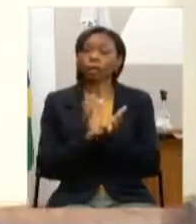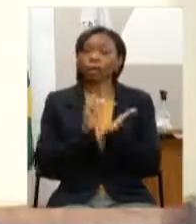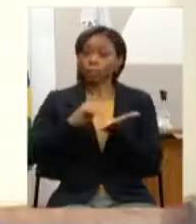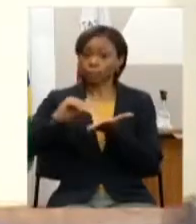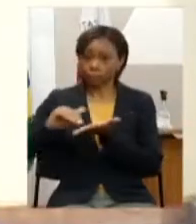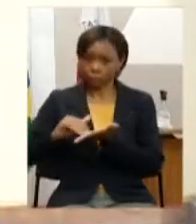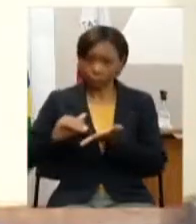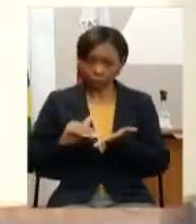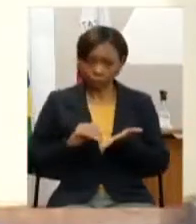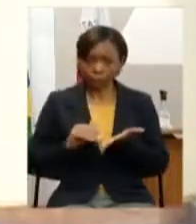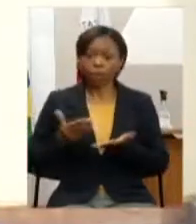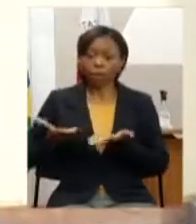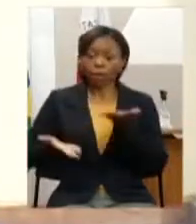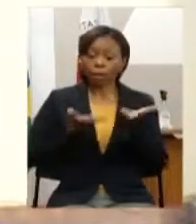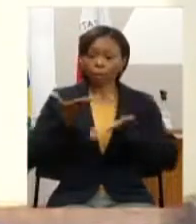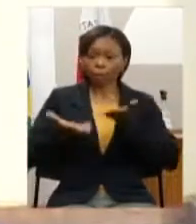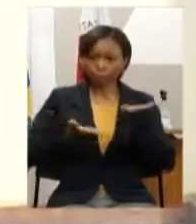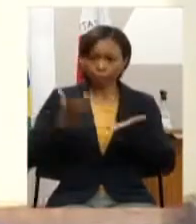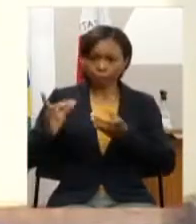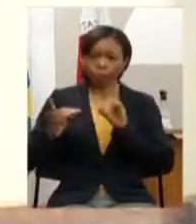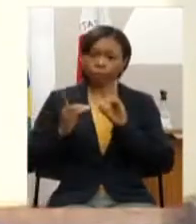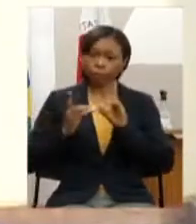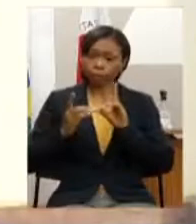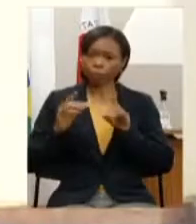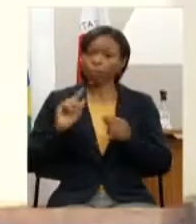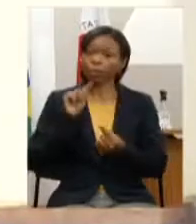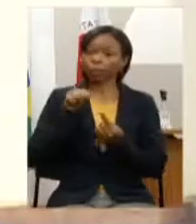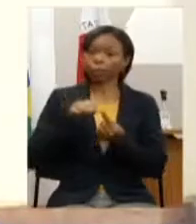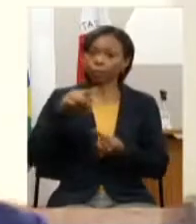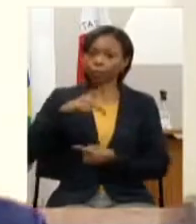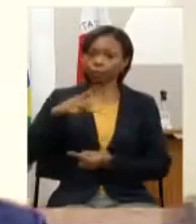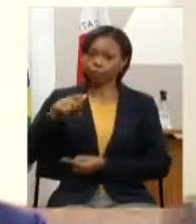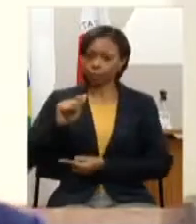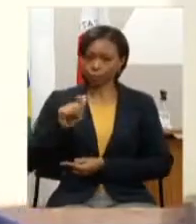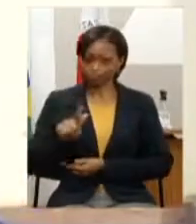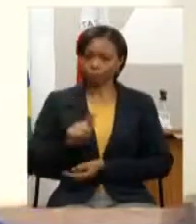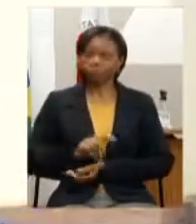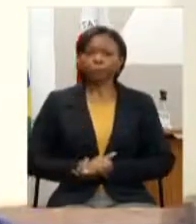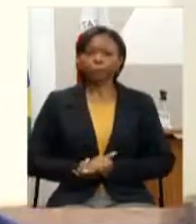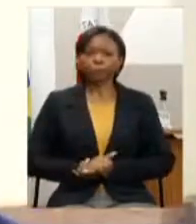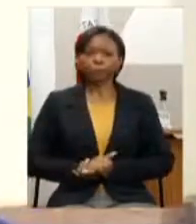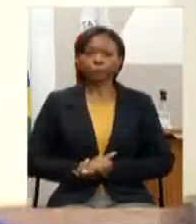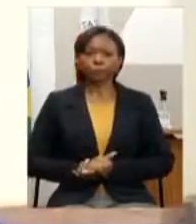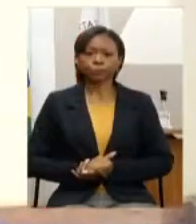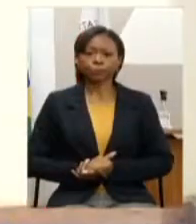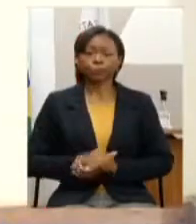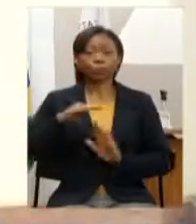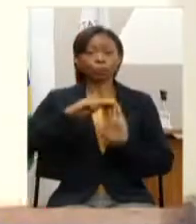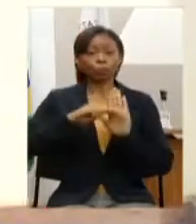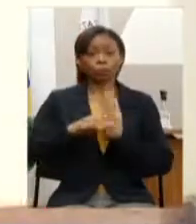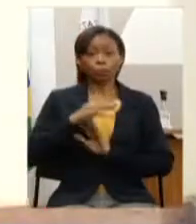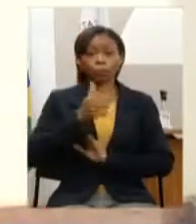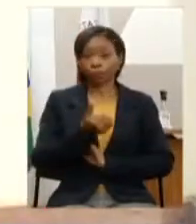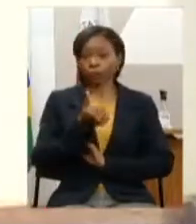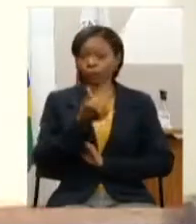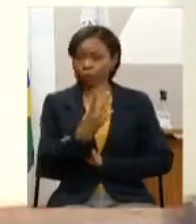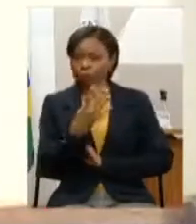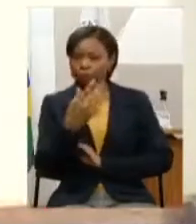atendimento das metas estabelecidas no PPAG no âmbito do programa 147